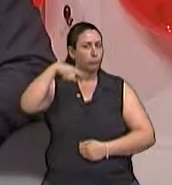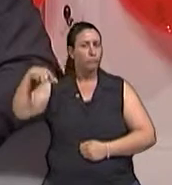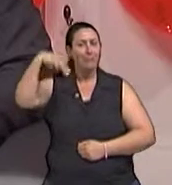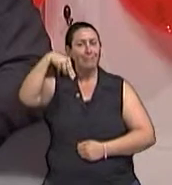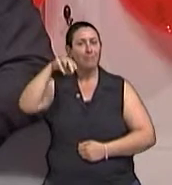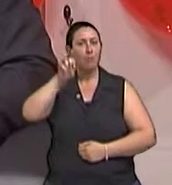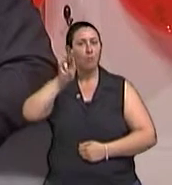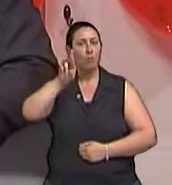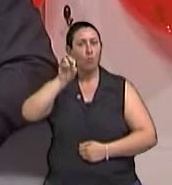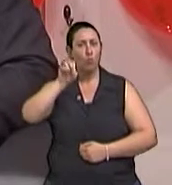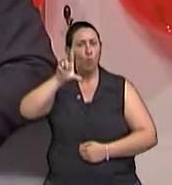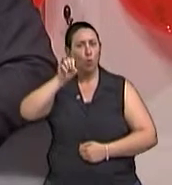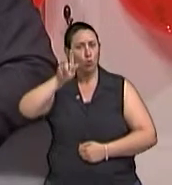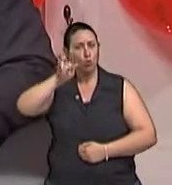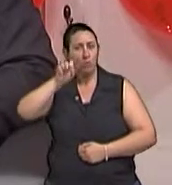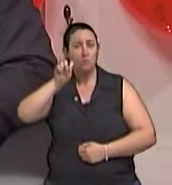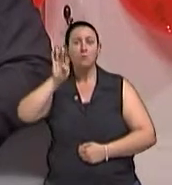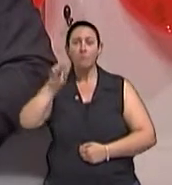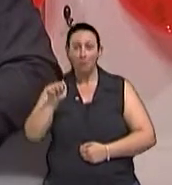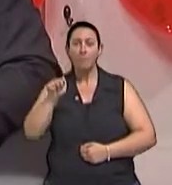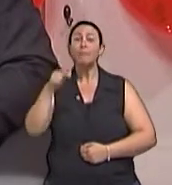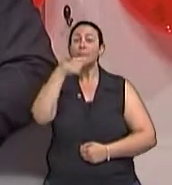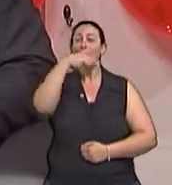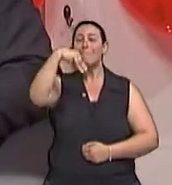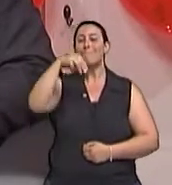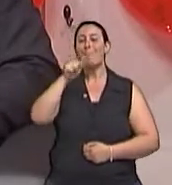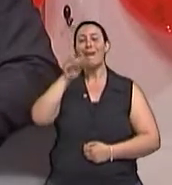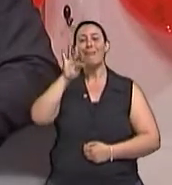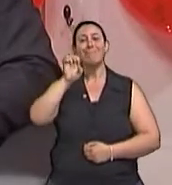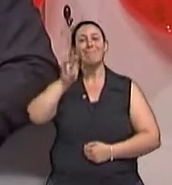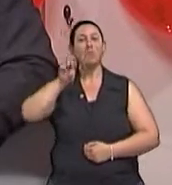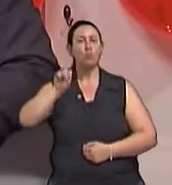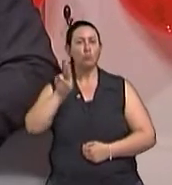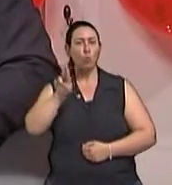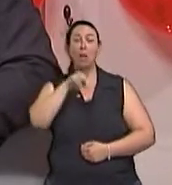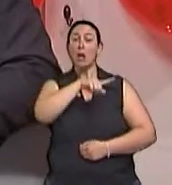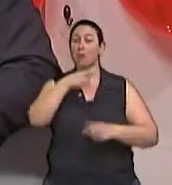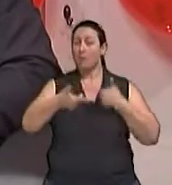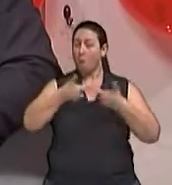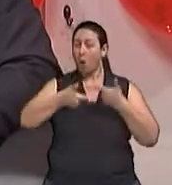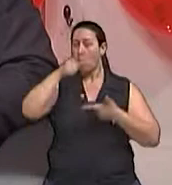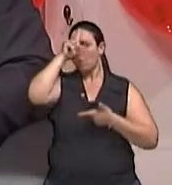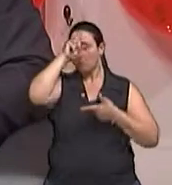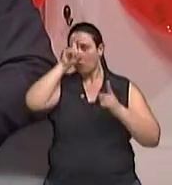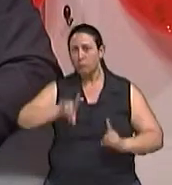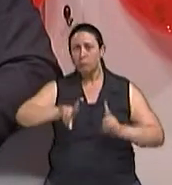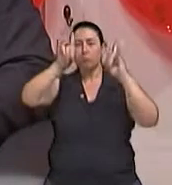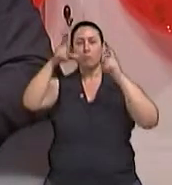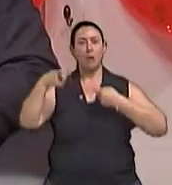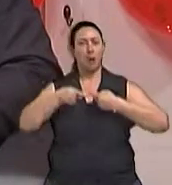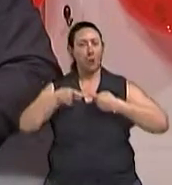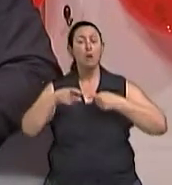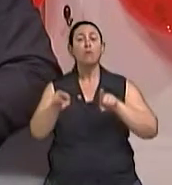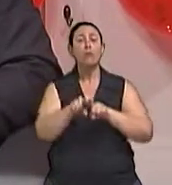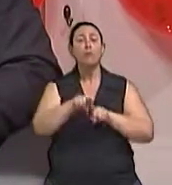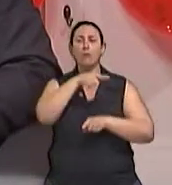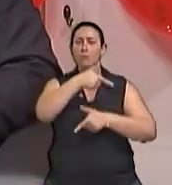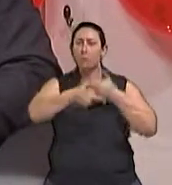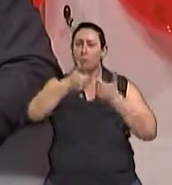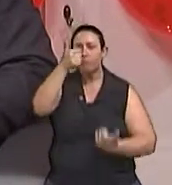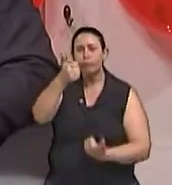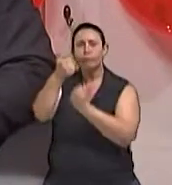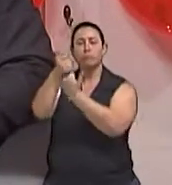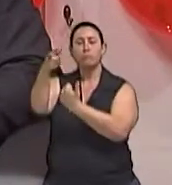geriatra Matheus Roriz da Cruz. Ele é do Hospital de Clínicas e professor adjunto da Faculdade de